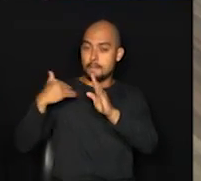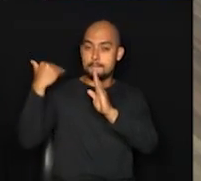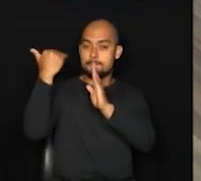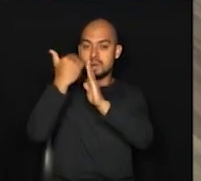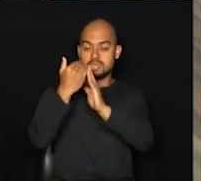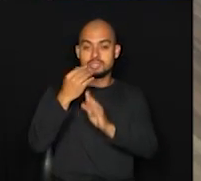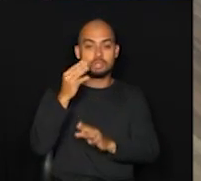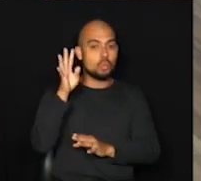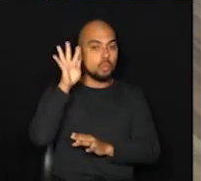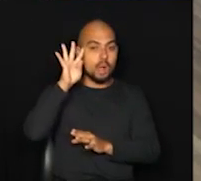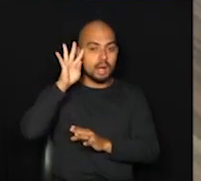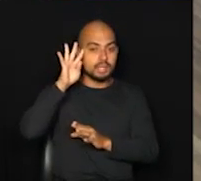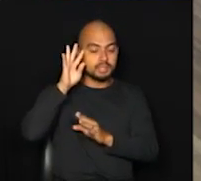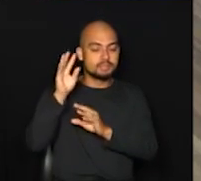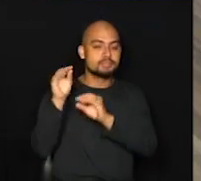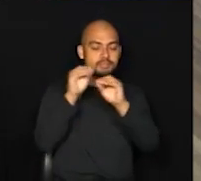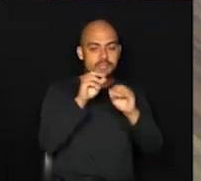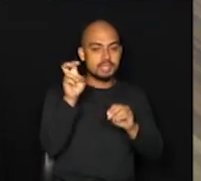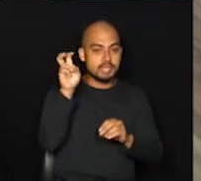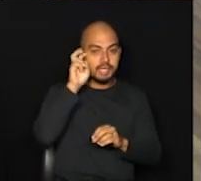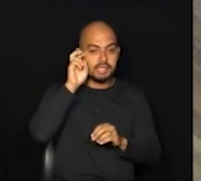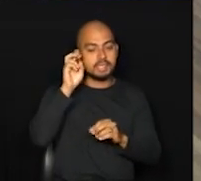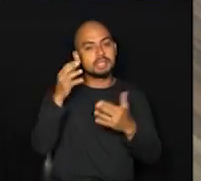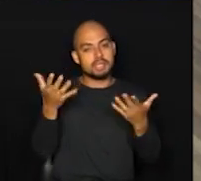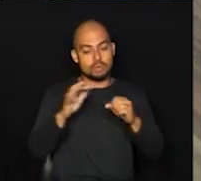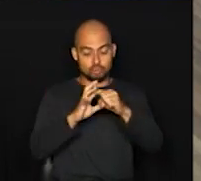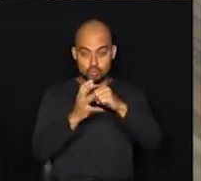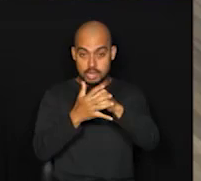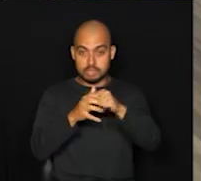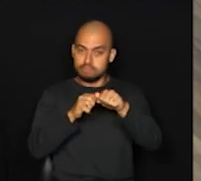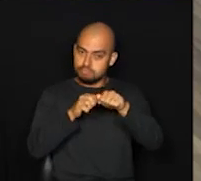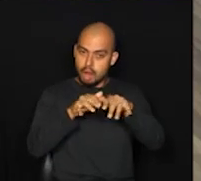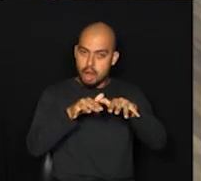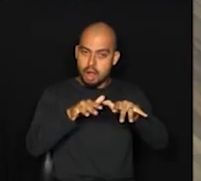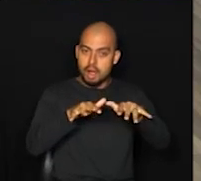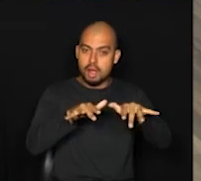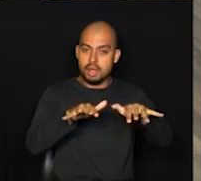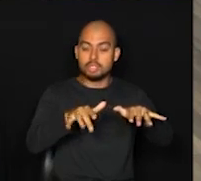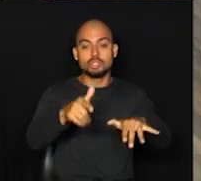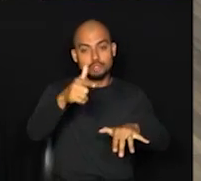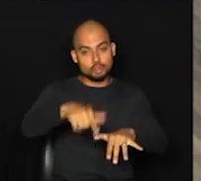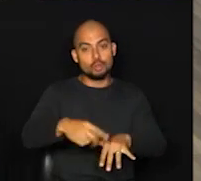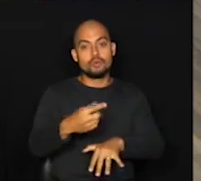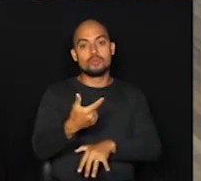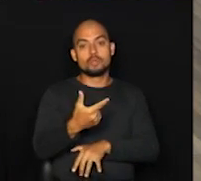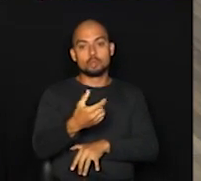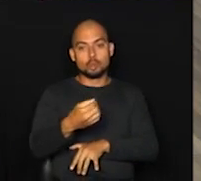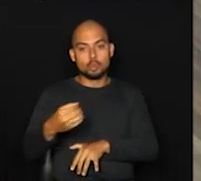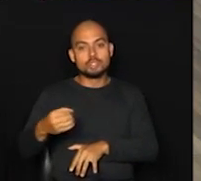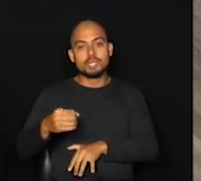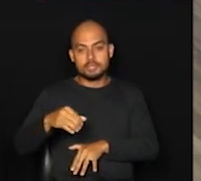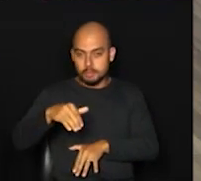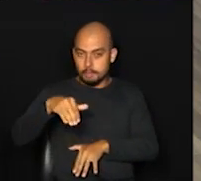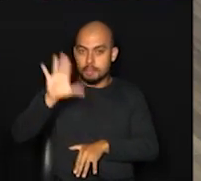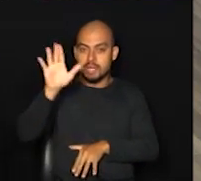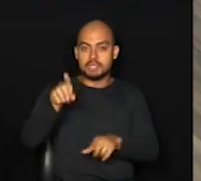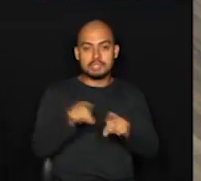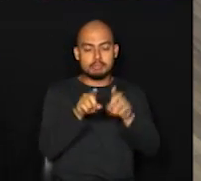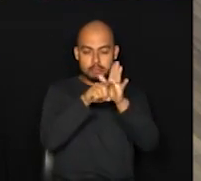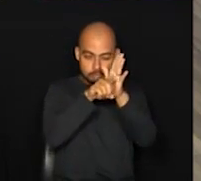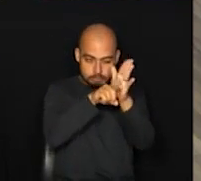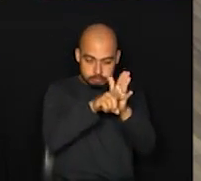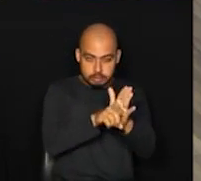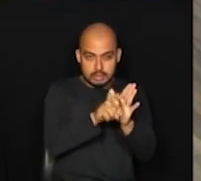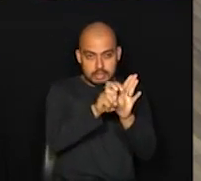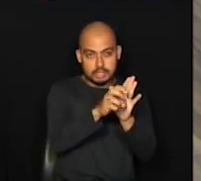Então, a doença, ela continua circulando, né? Mais uma vez, mais de 200 casos. E a investigação, 545. São